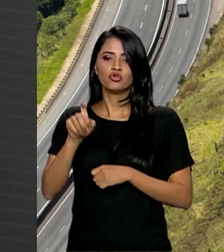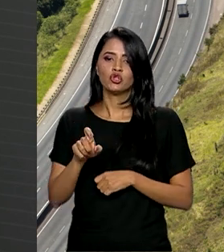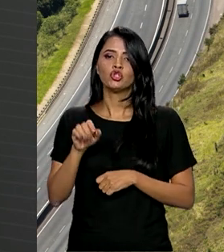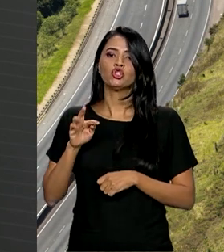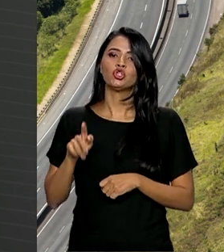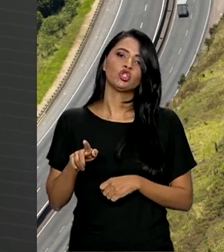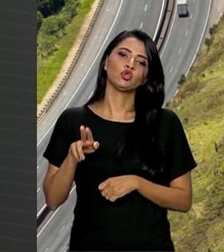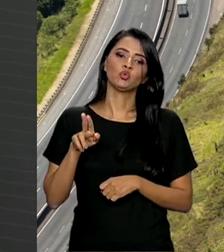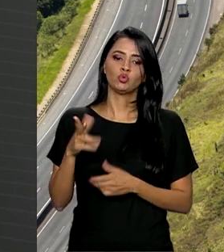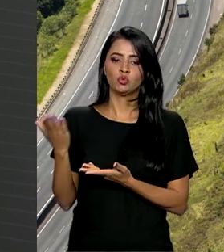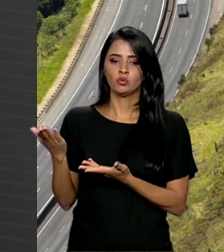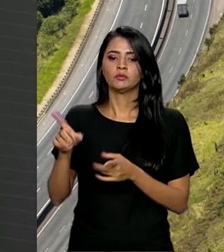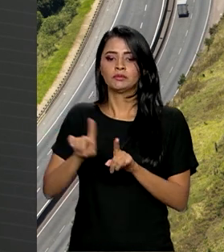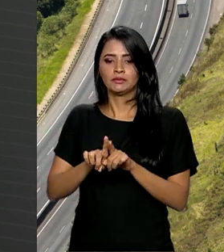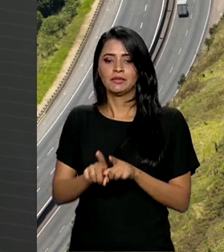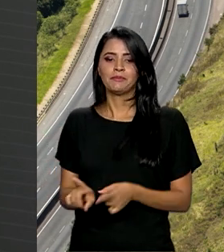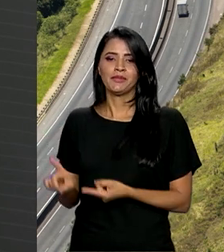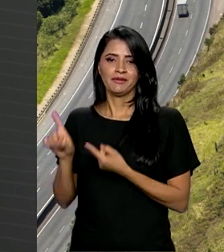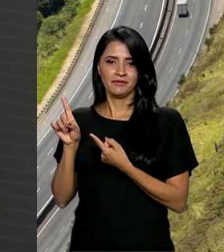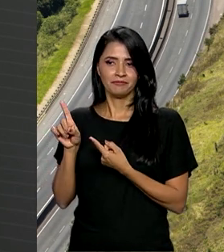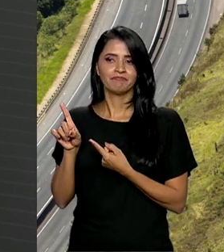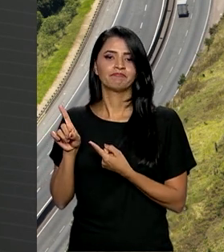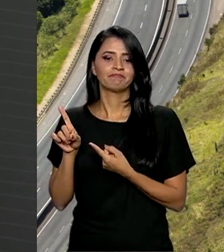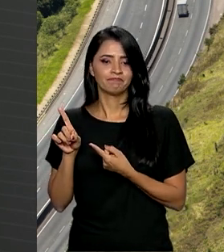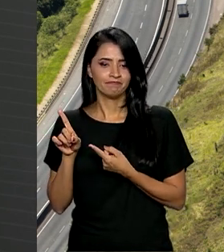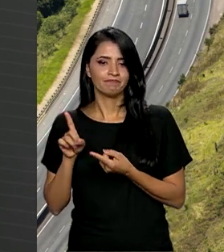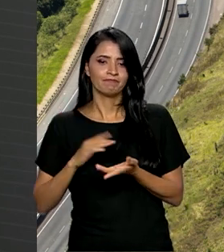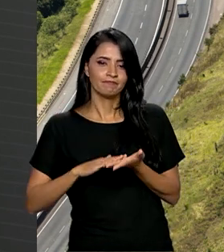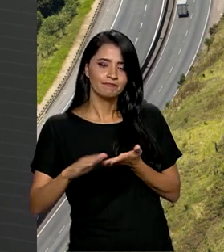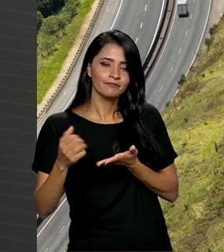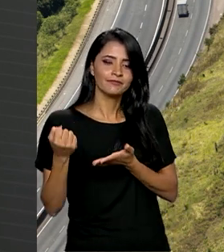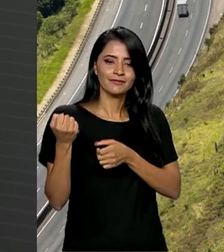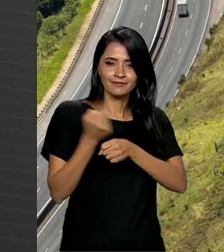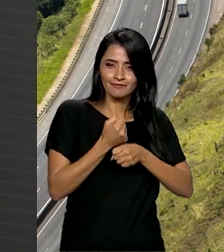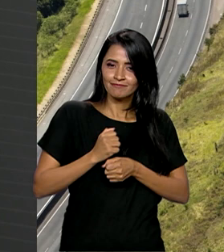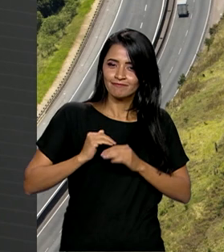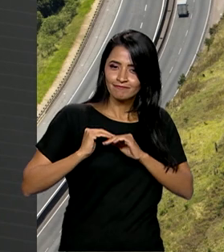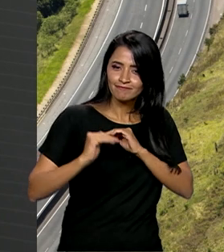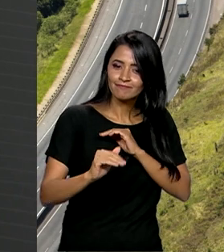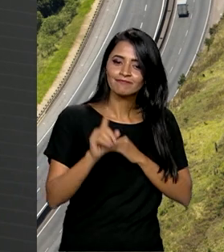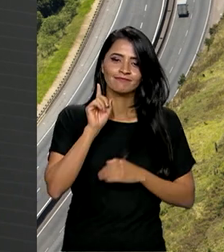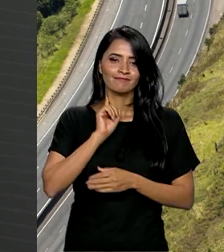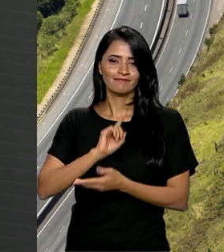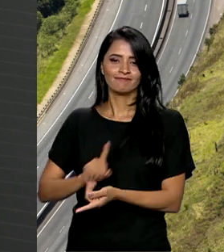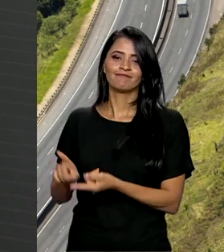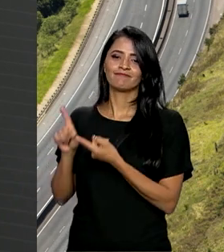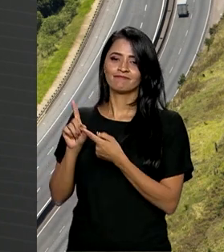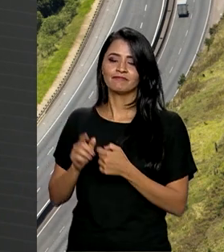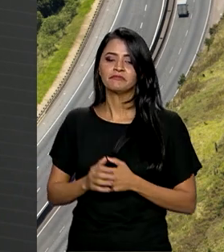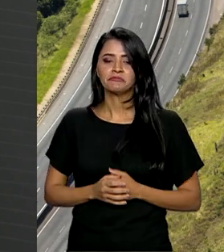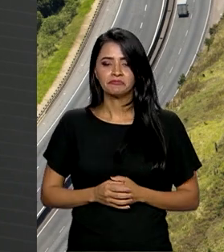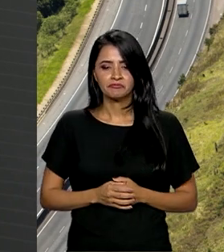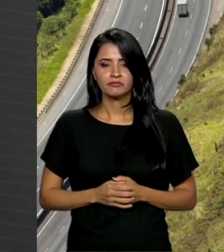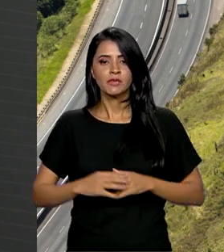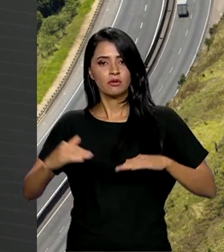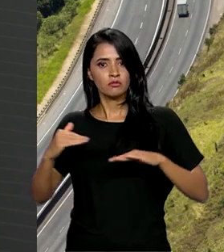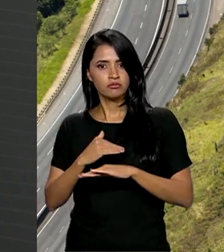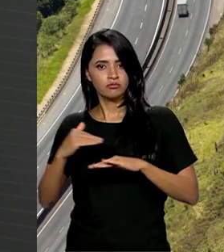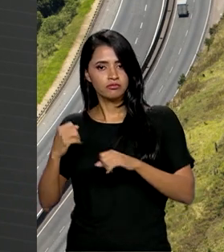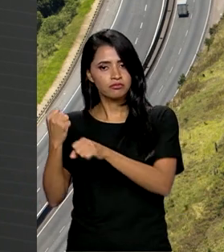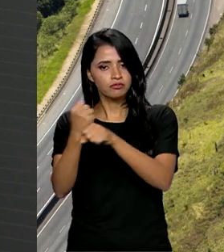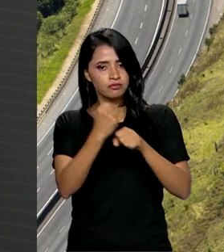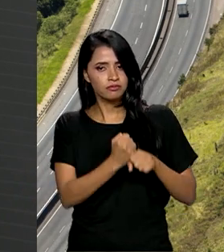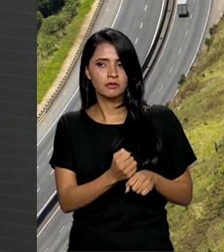conclusão da BR-101 Nordeste, a pavimentação da 367 em Minas Gerais e a duplicação da BR